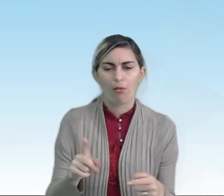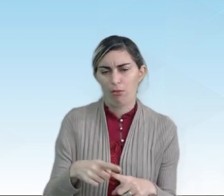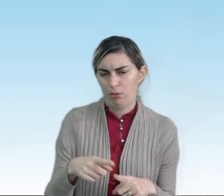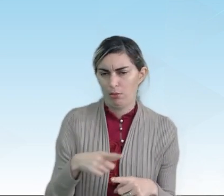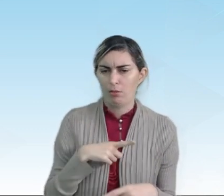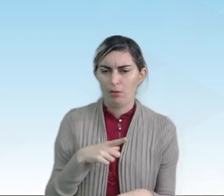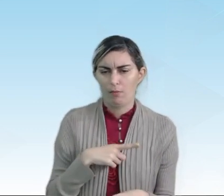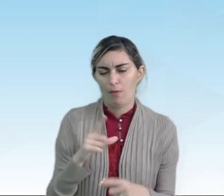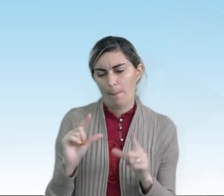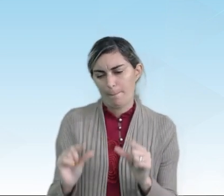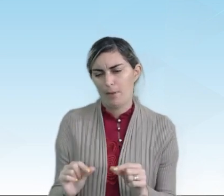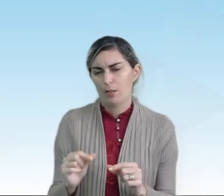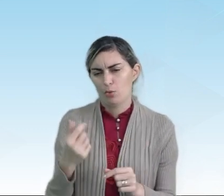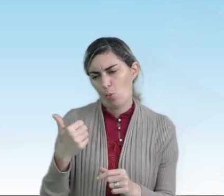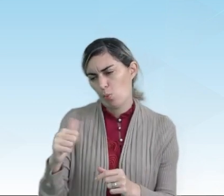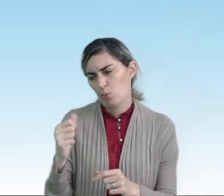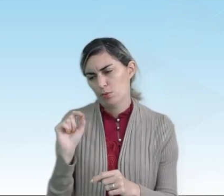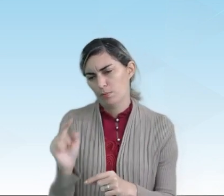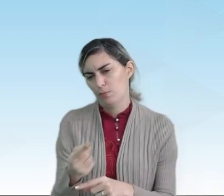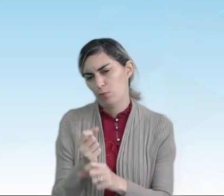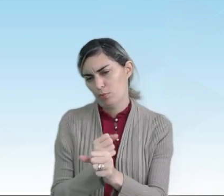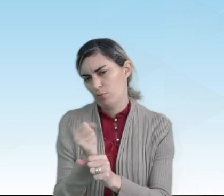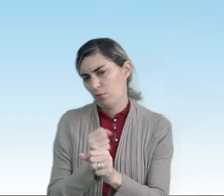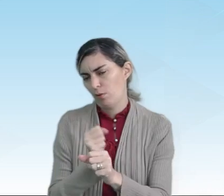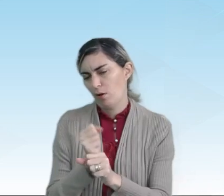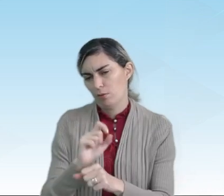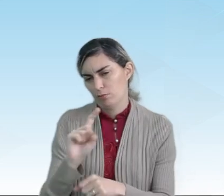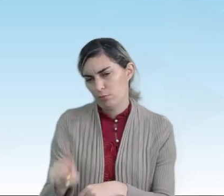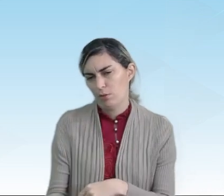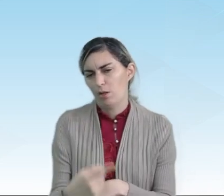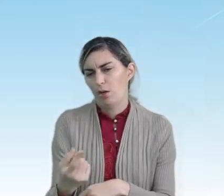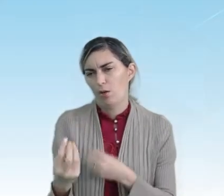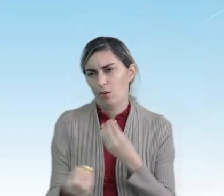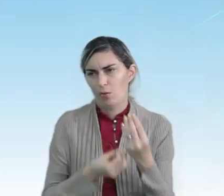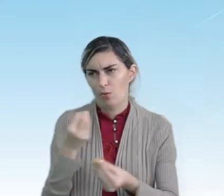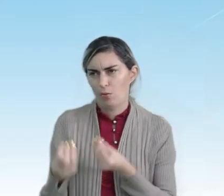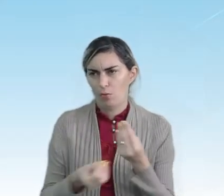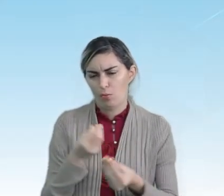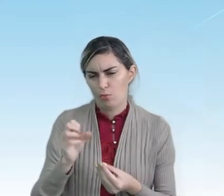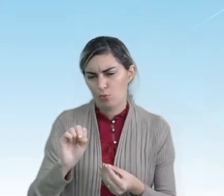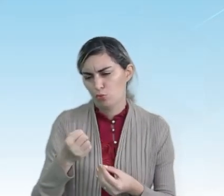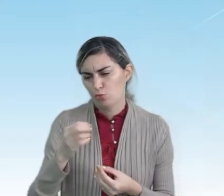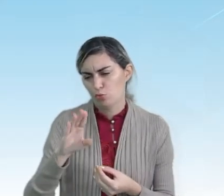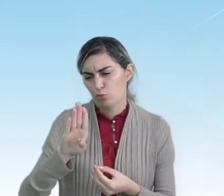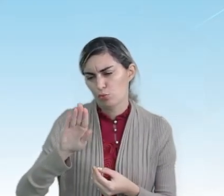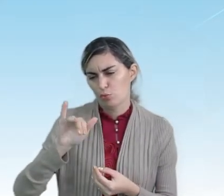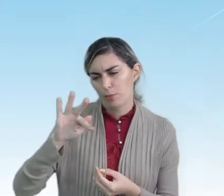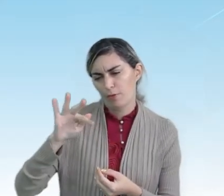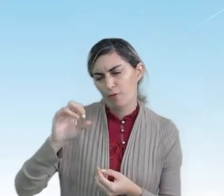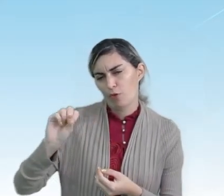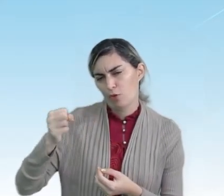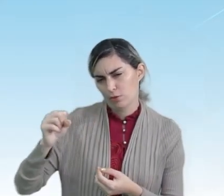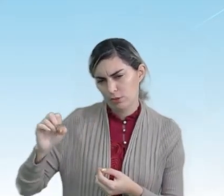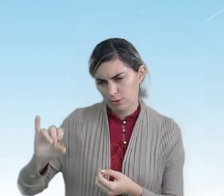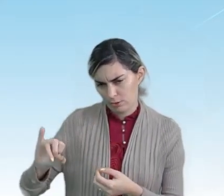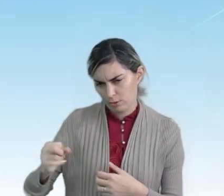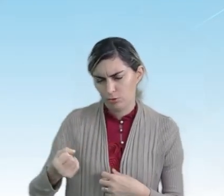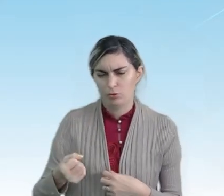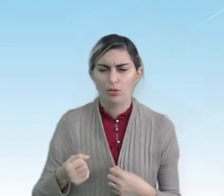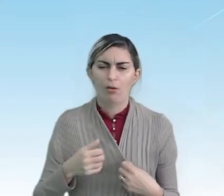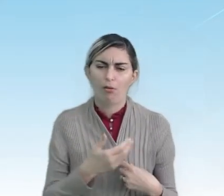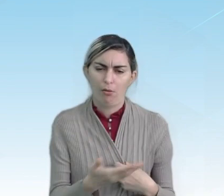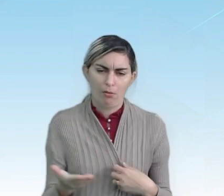tiverem menos de 11 mil anos são classificados como subfósseis. Os fósseis,